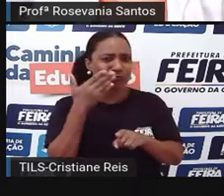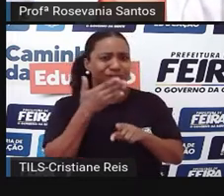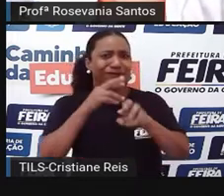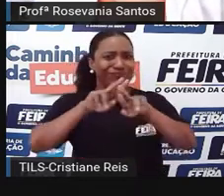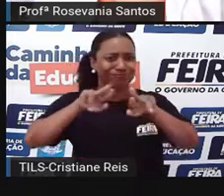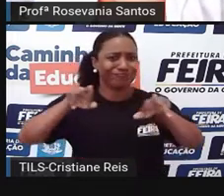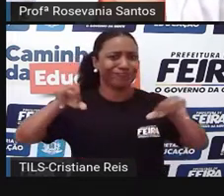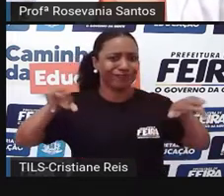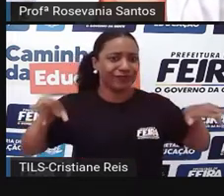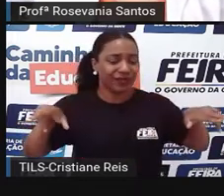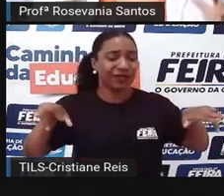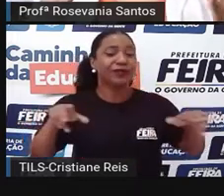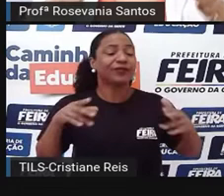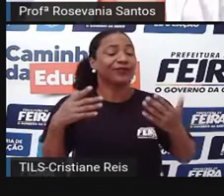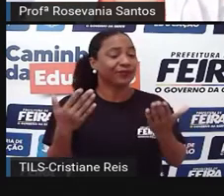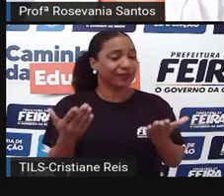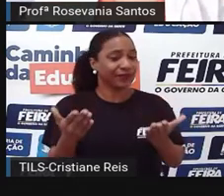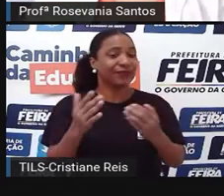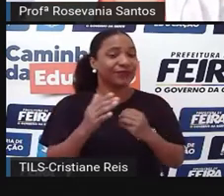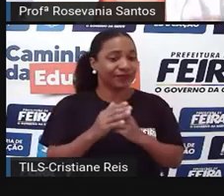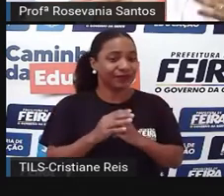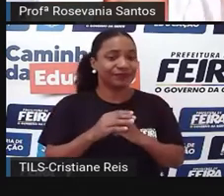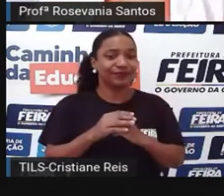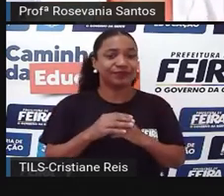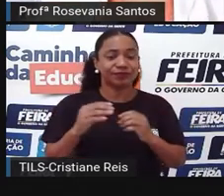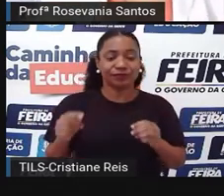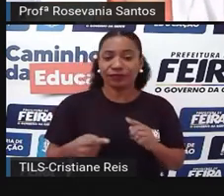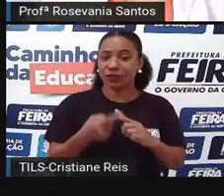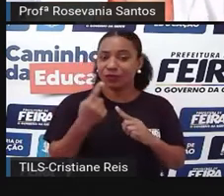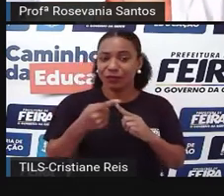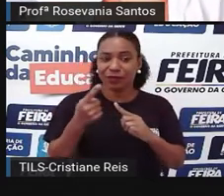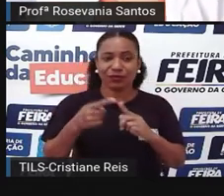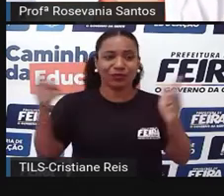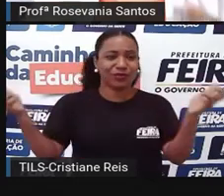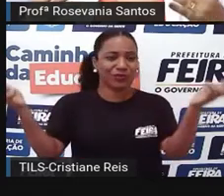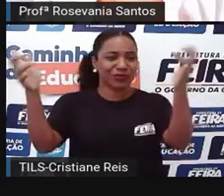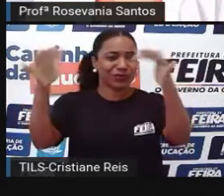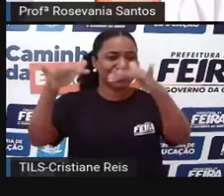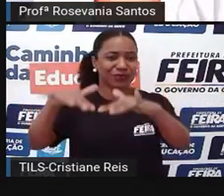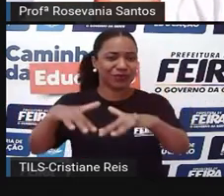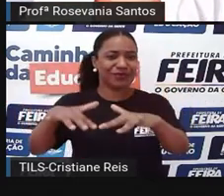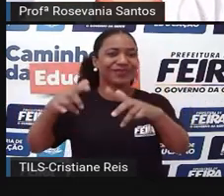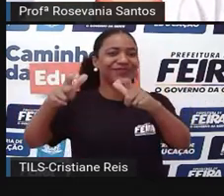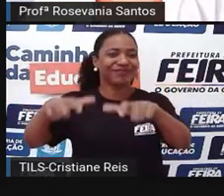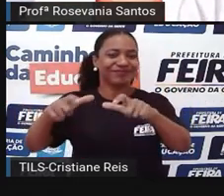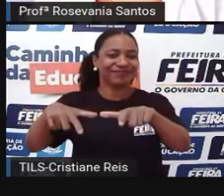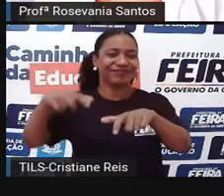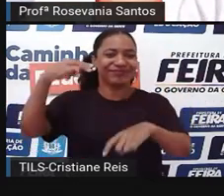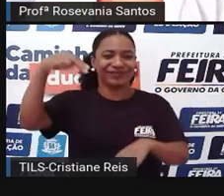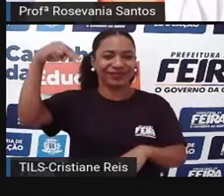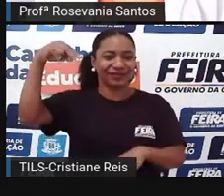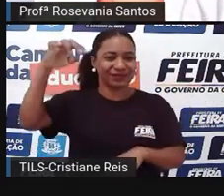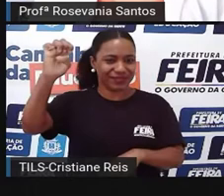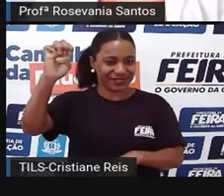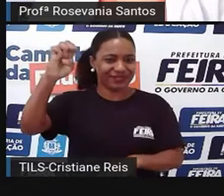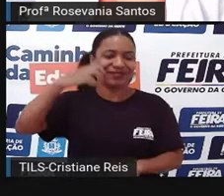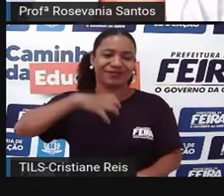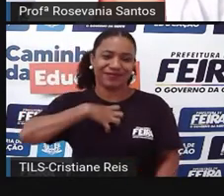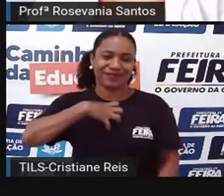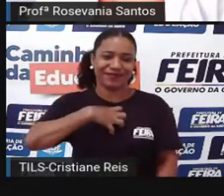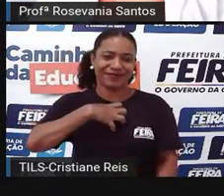foi mudando de região. Mas o povoamento inicial do território brasileiro foi na região nordeste,